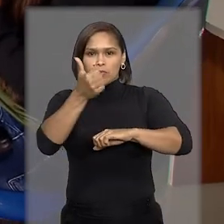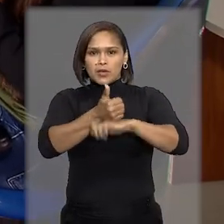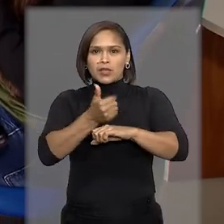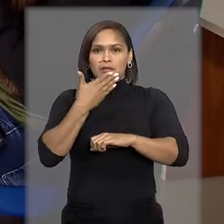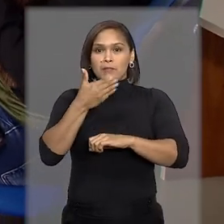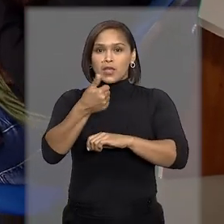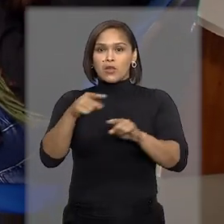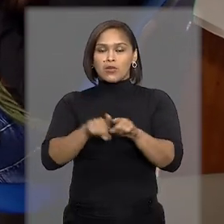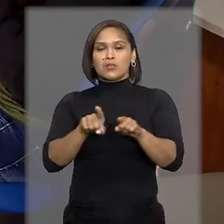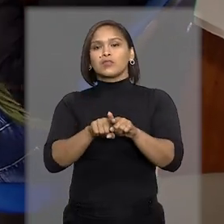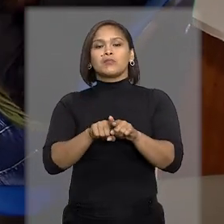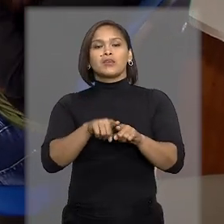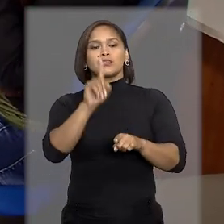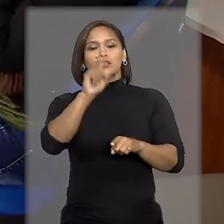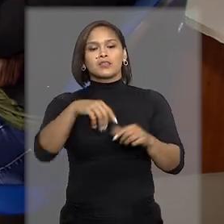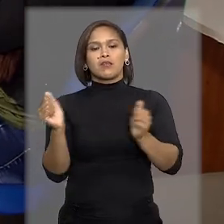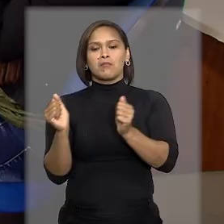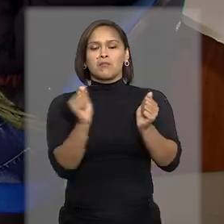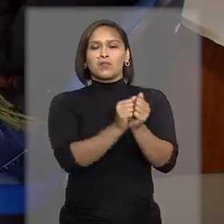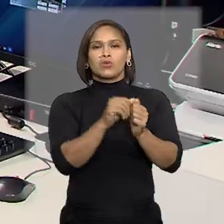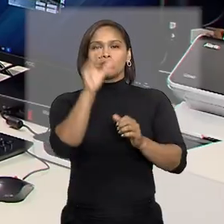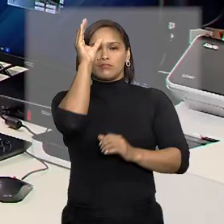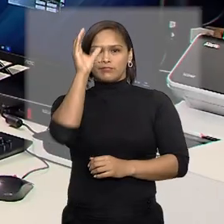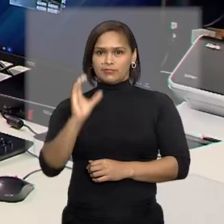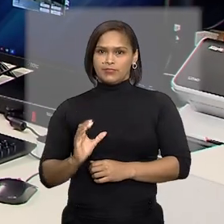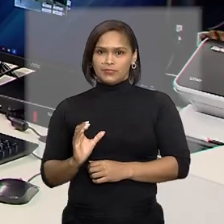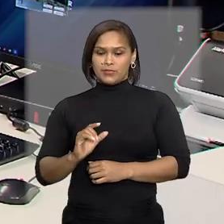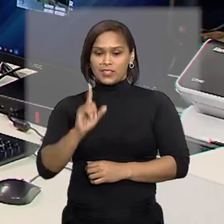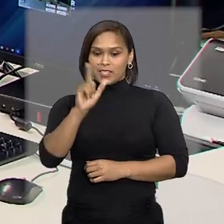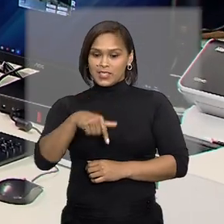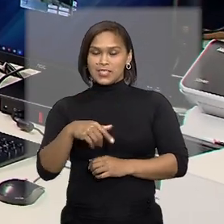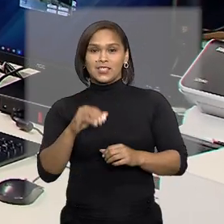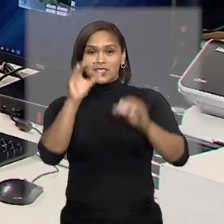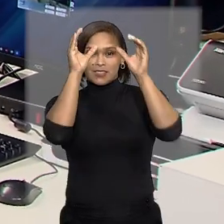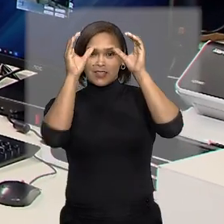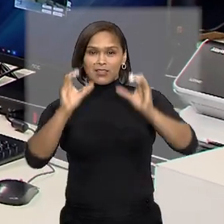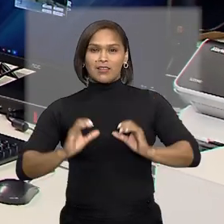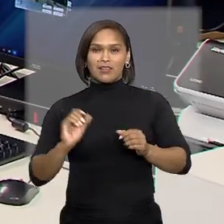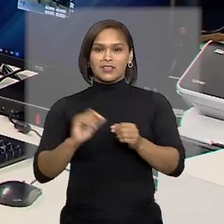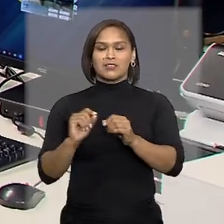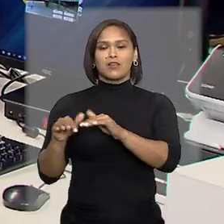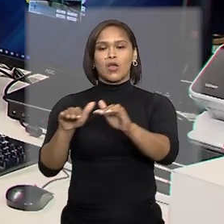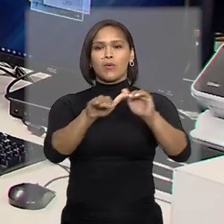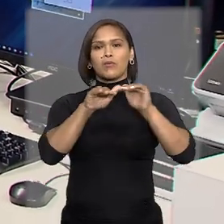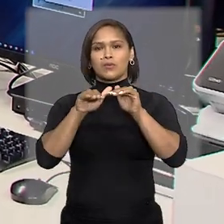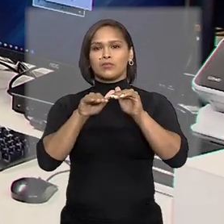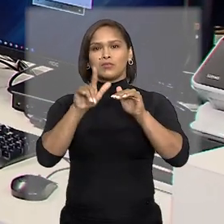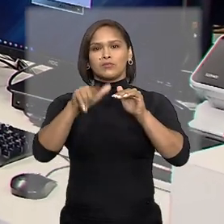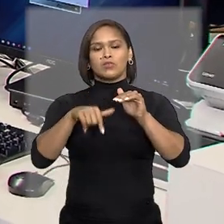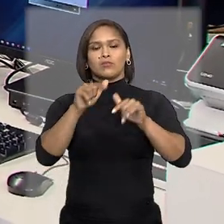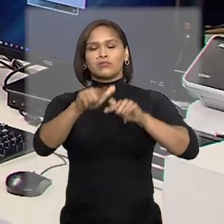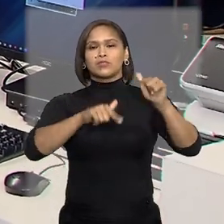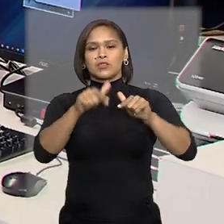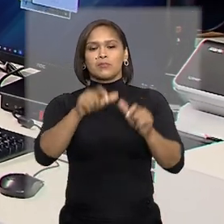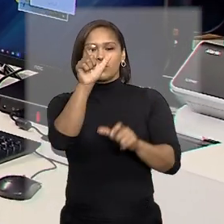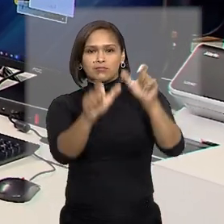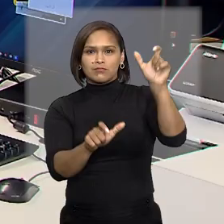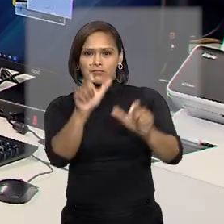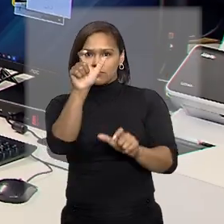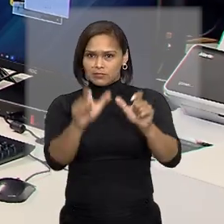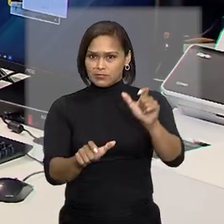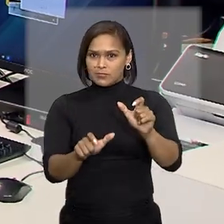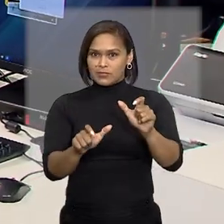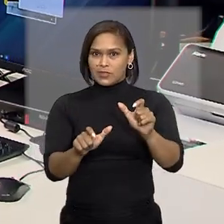qualidade, mas que esteja próximo do cidadão. E cidadania se faz com igualdade, com o trabalho de cada um,